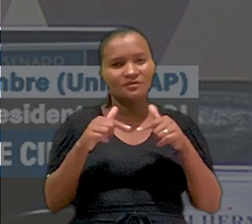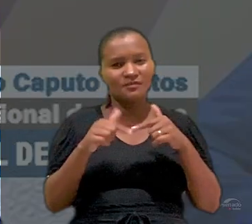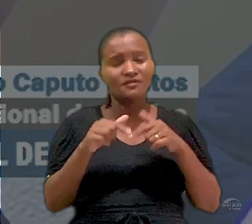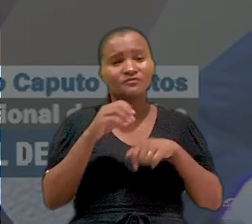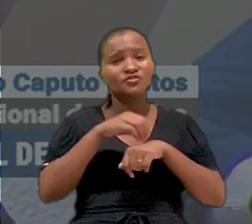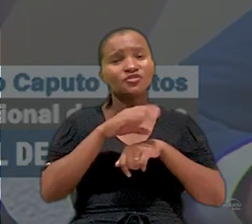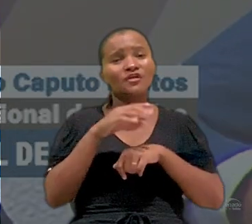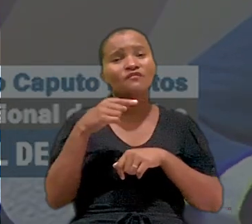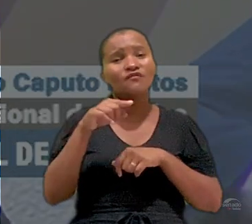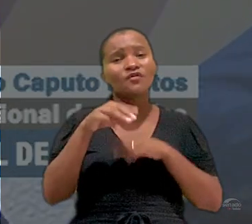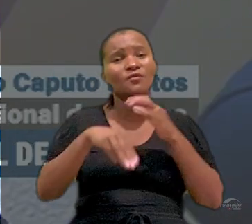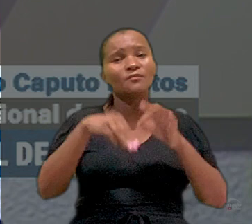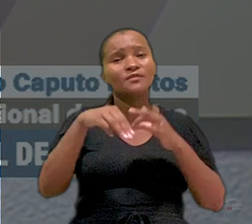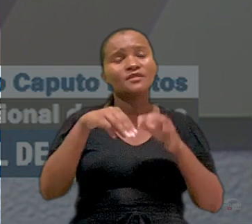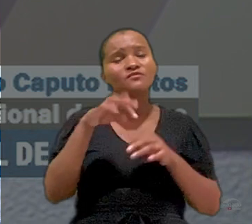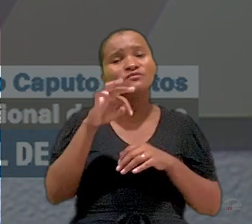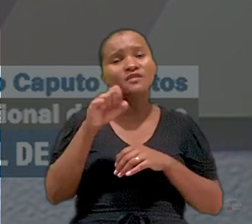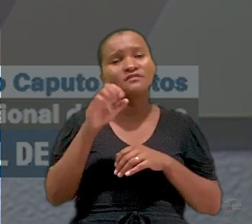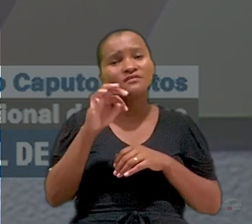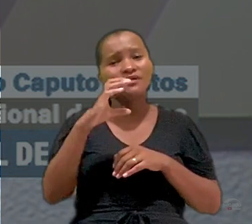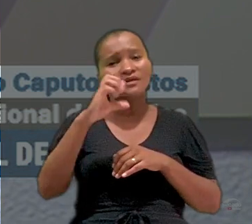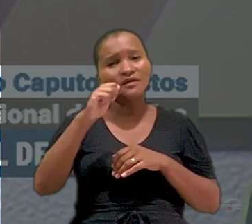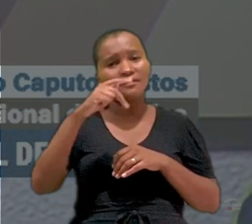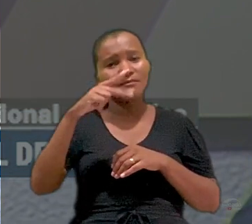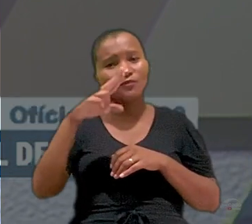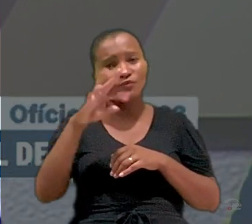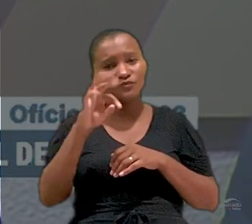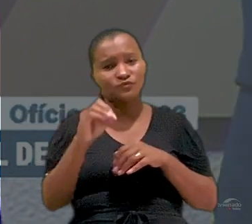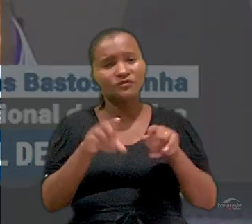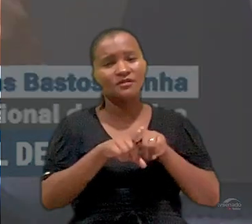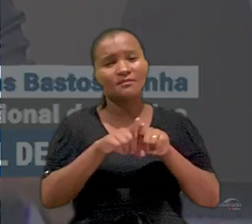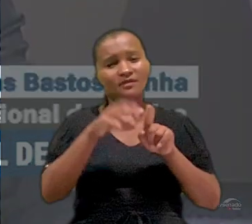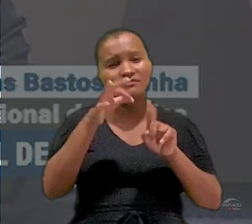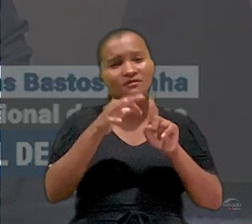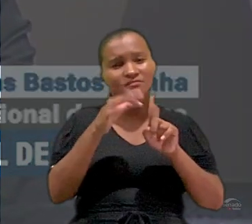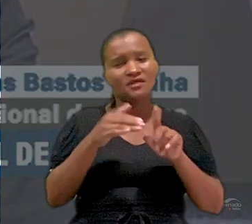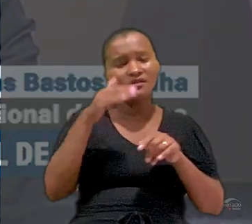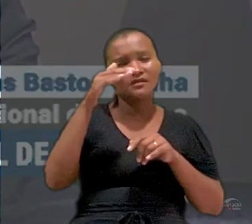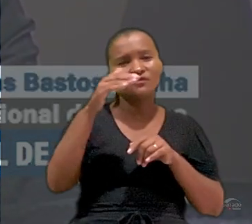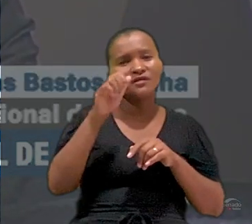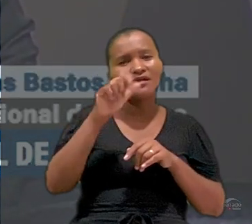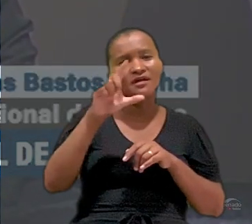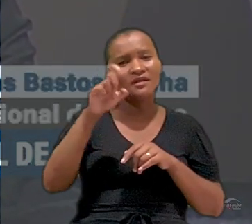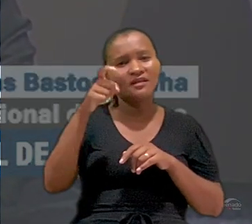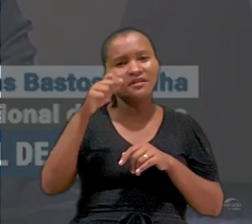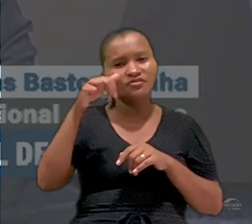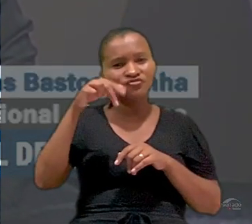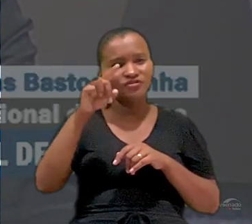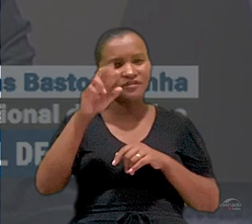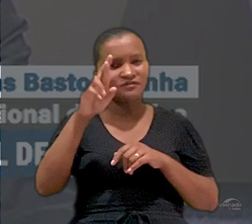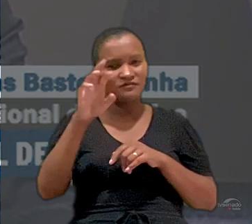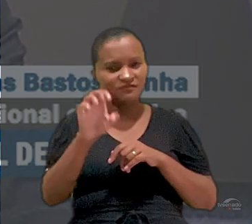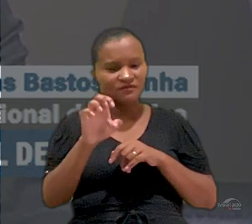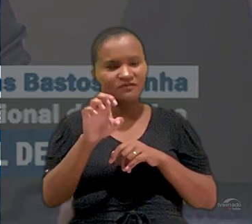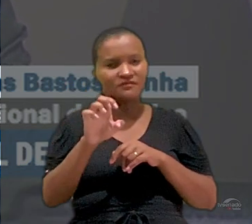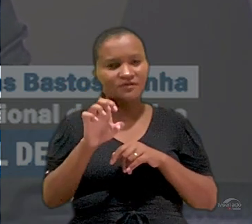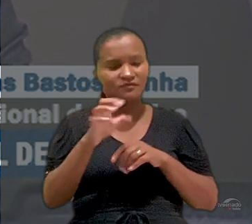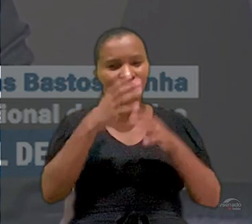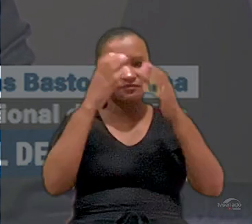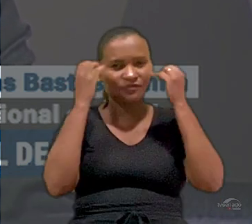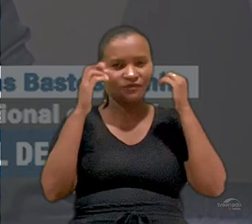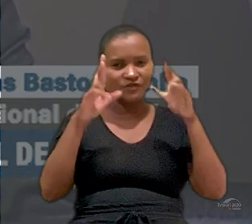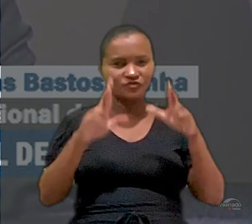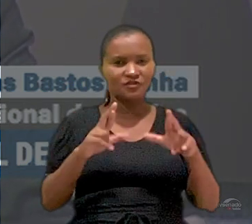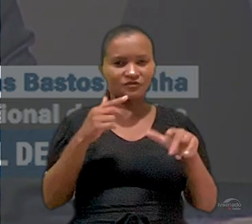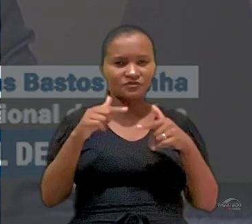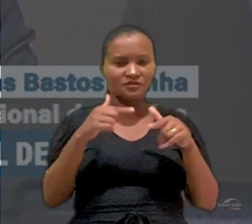Trabalho. Os indicados foram o ministro do TST Caputo Bastos, o desembargador Alexandre Teixeira de Freitas Bastos Cunha,